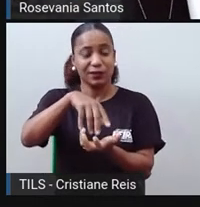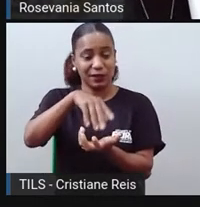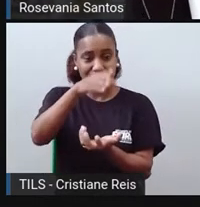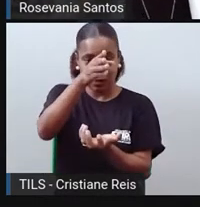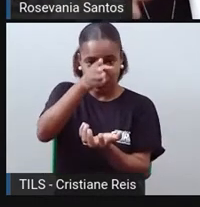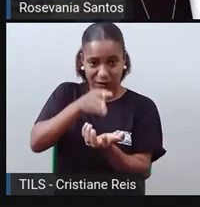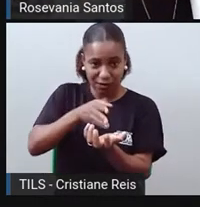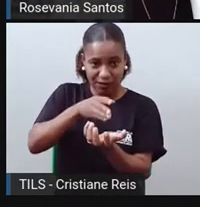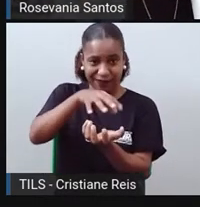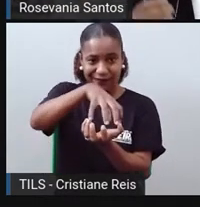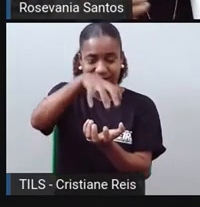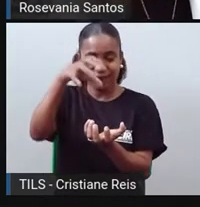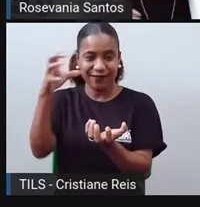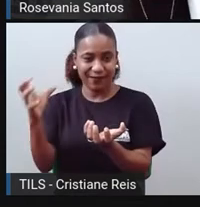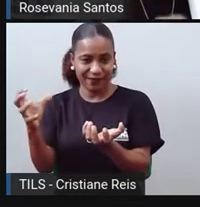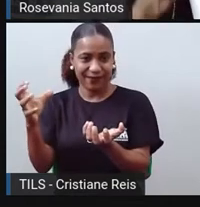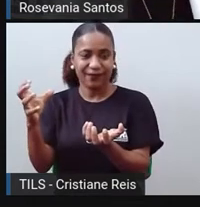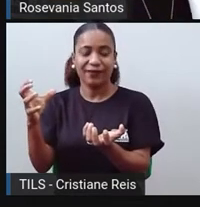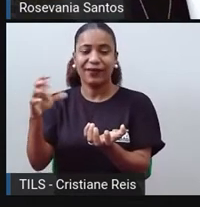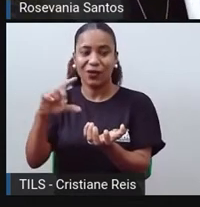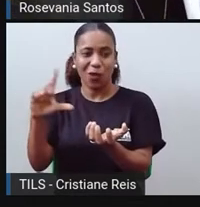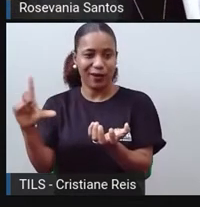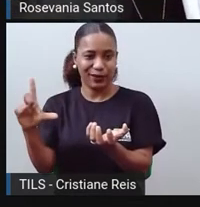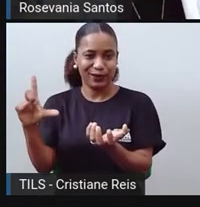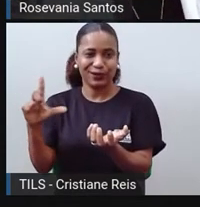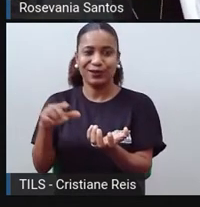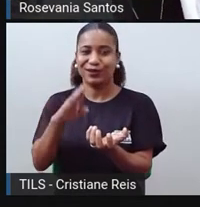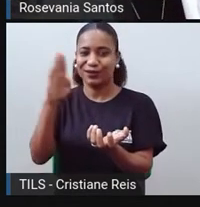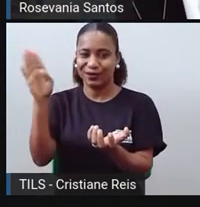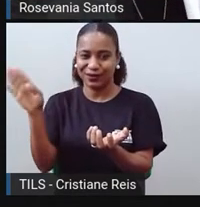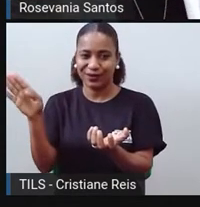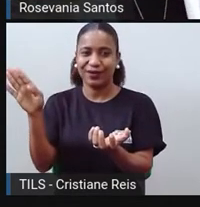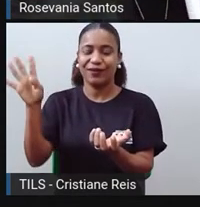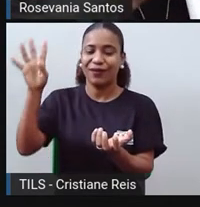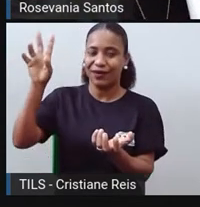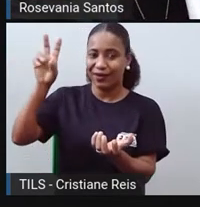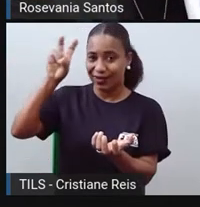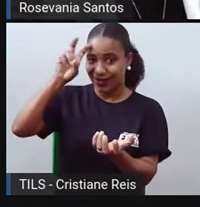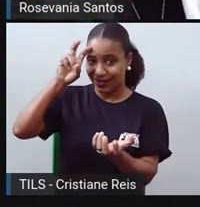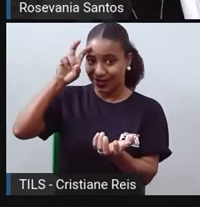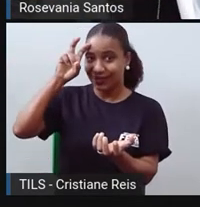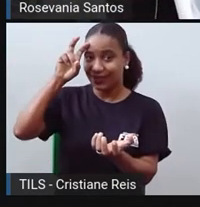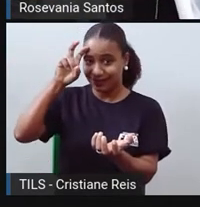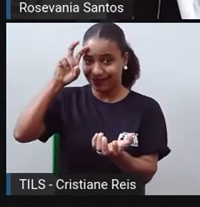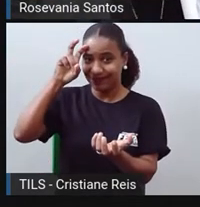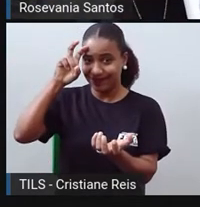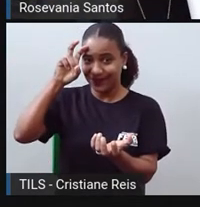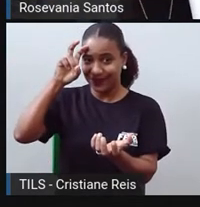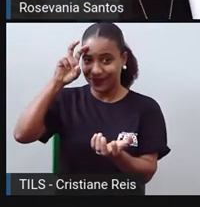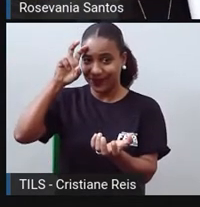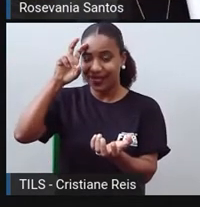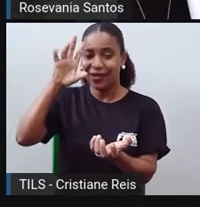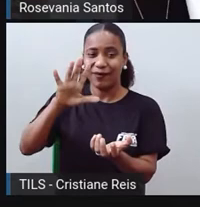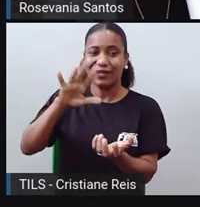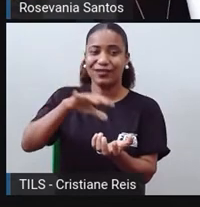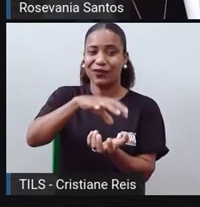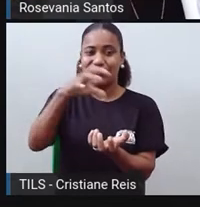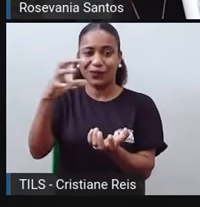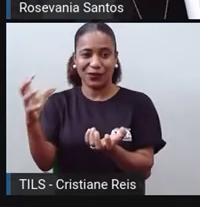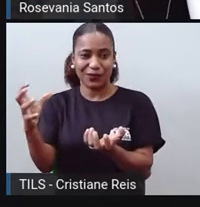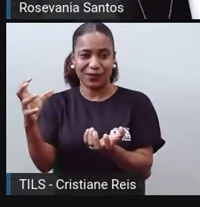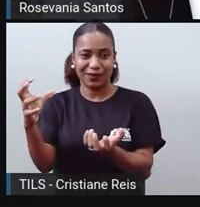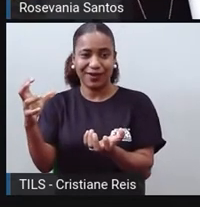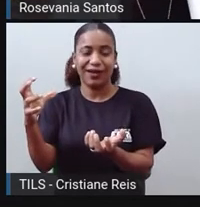linha, hoje eu estou aqui na quinta-feira e eu vou nesse sentido, eu vou ter que atrasar um dia. Eu vou ter novamente